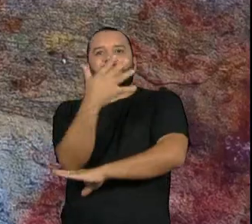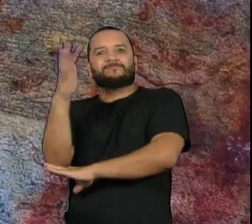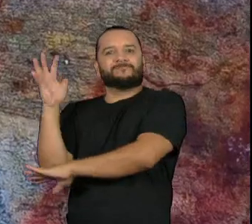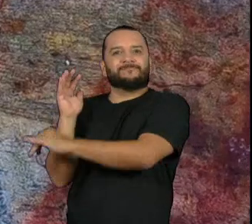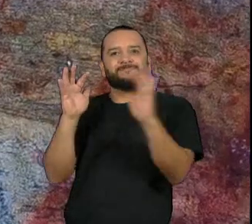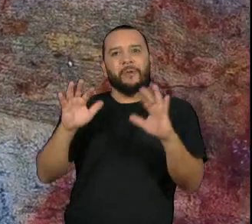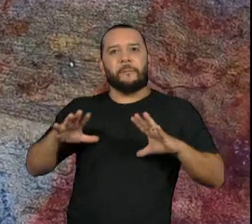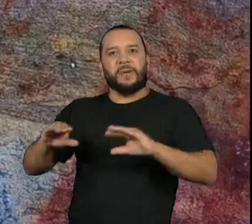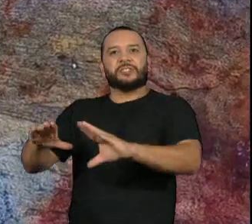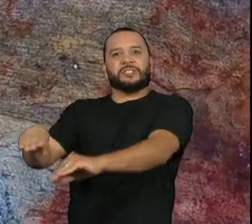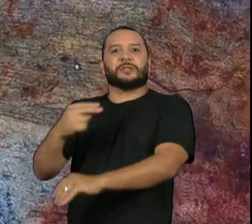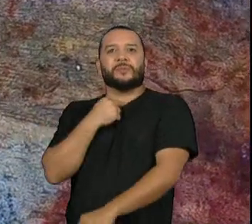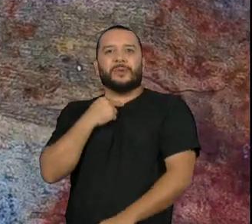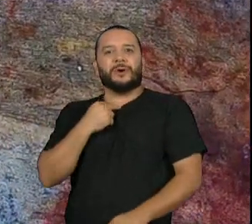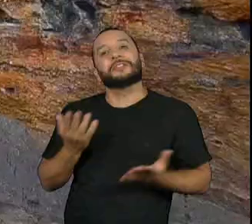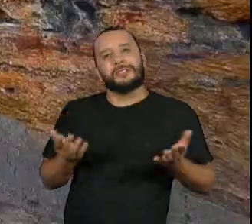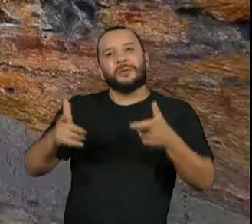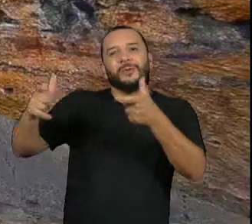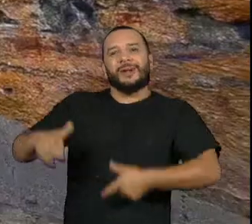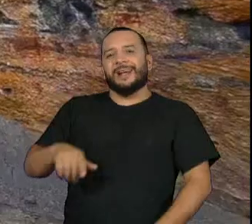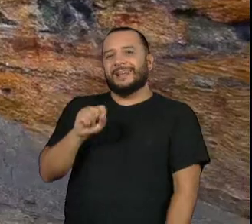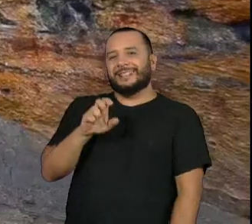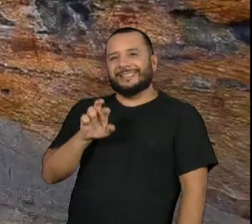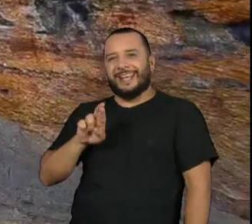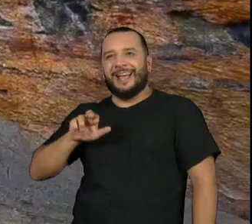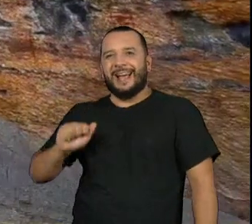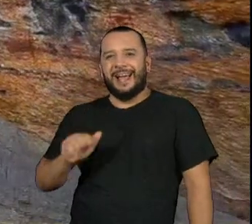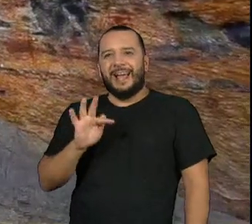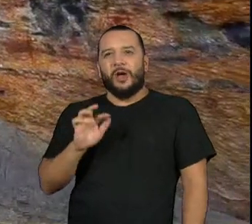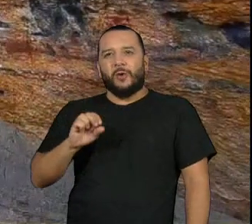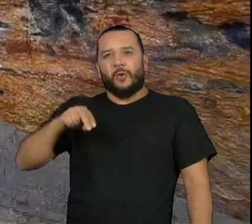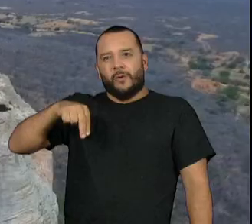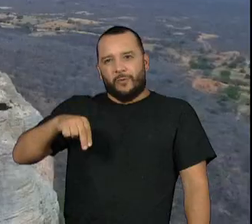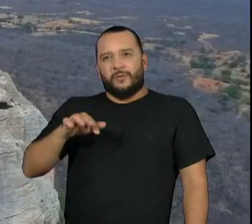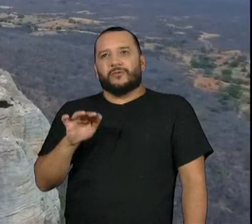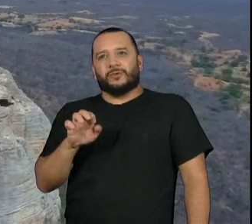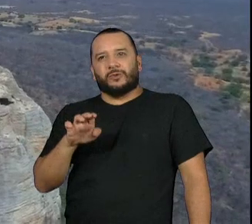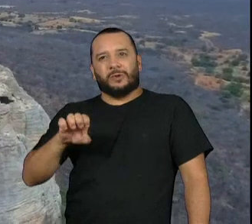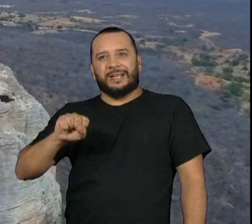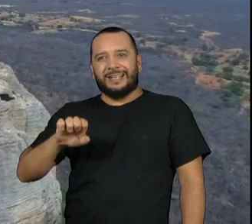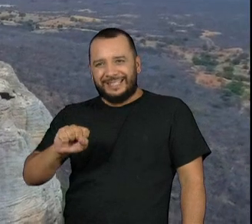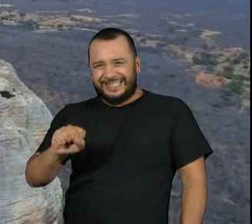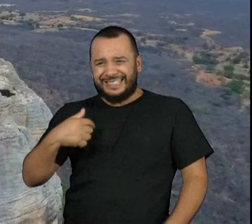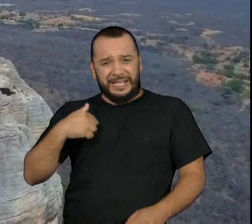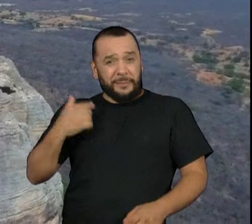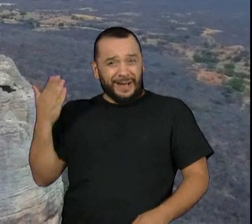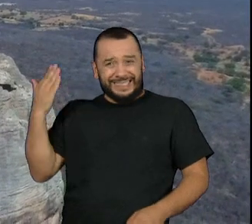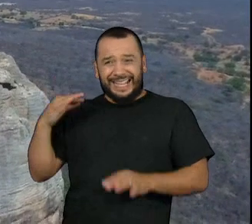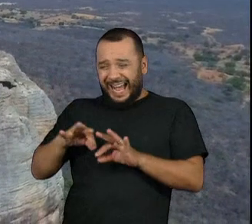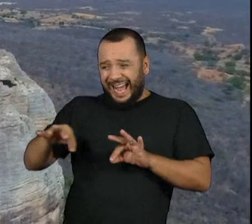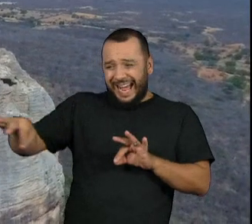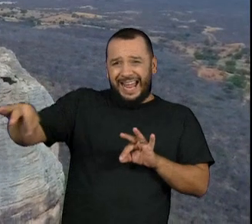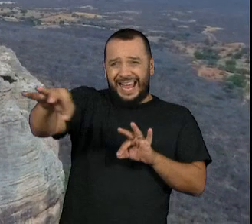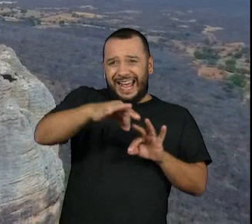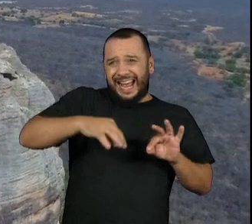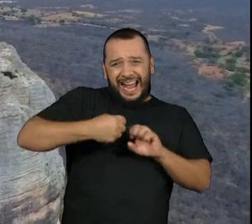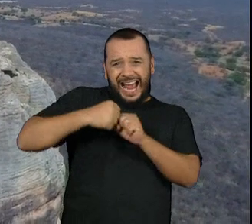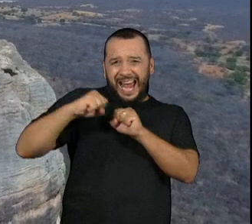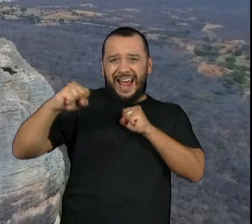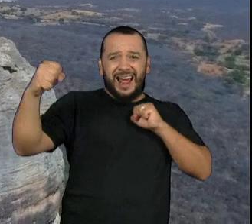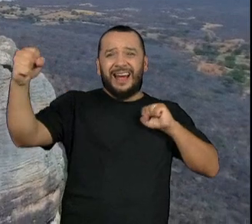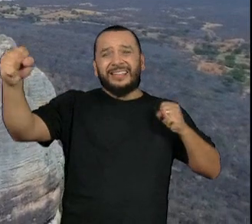da Serra das Confusões, na época com 523 mil hectares, uma das maiores unidades de